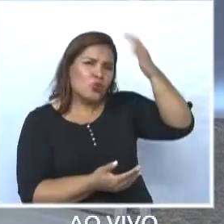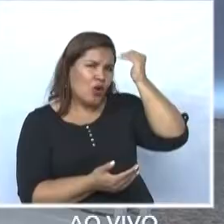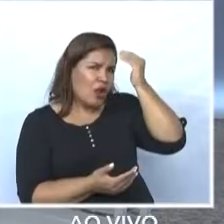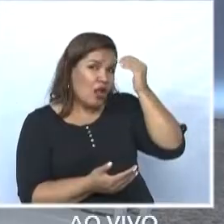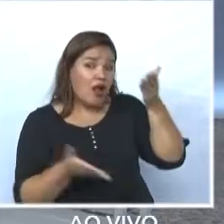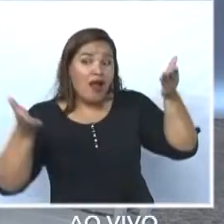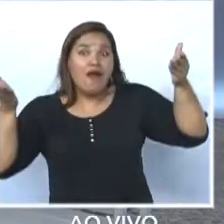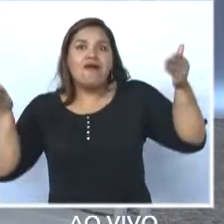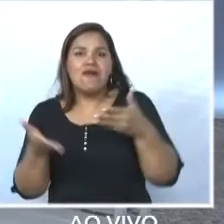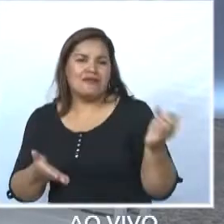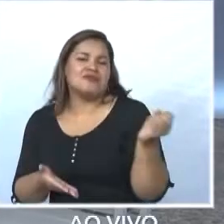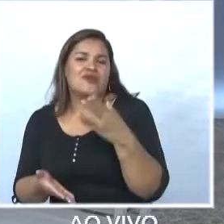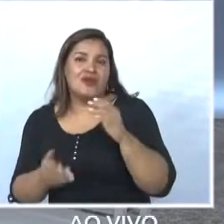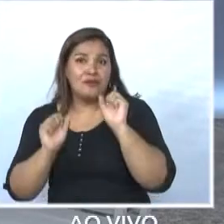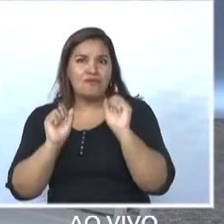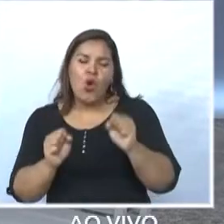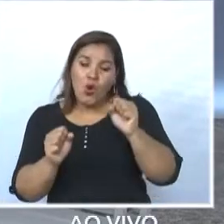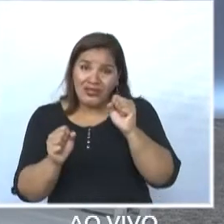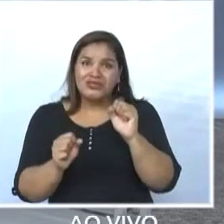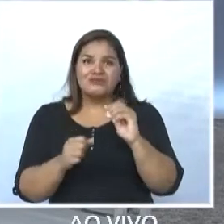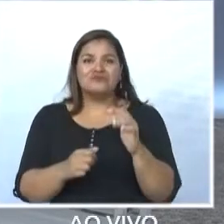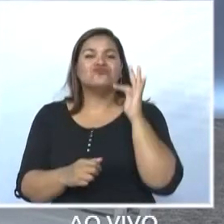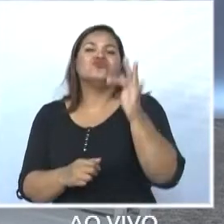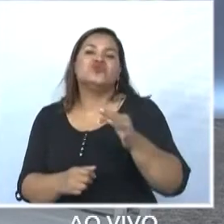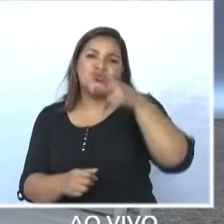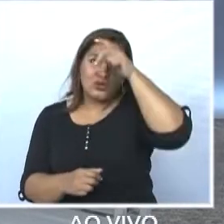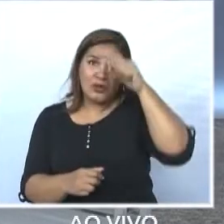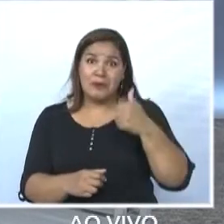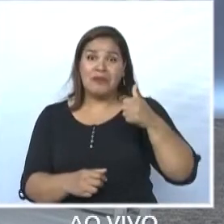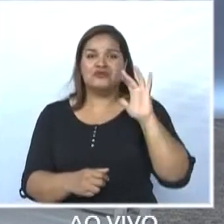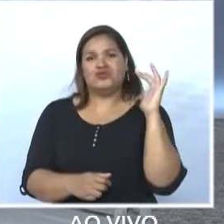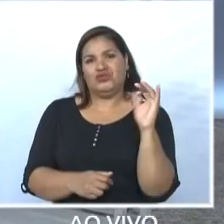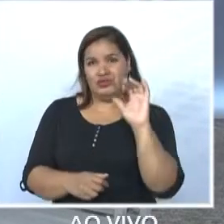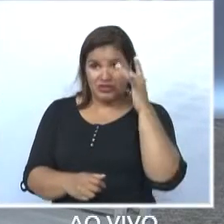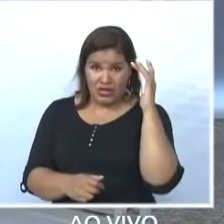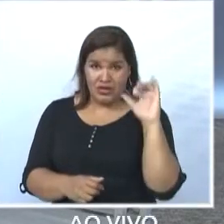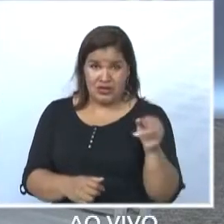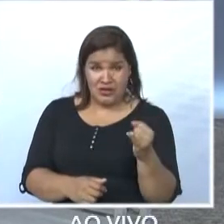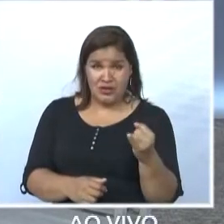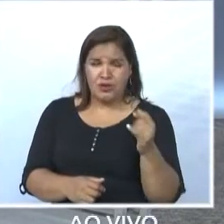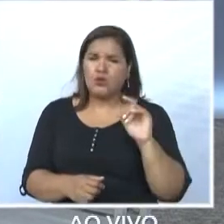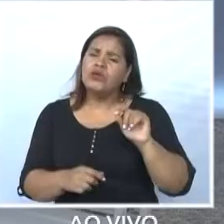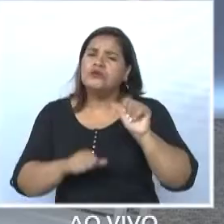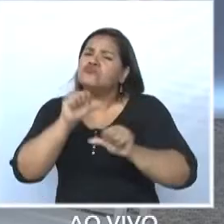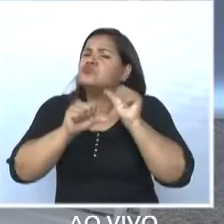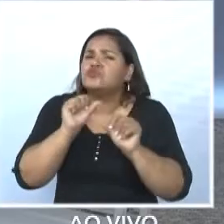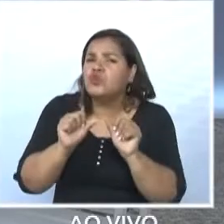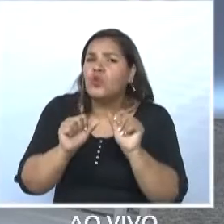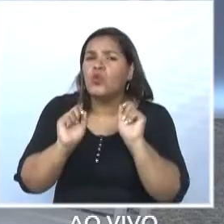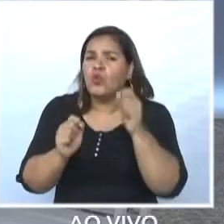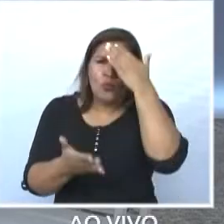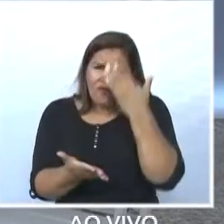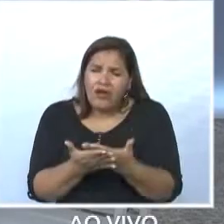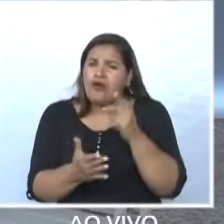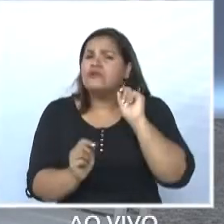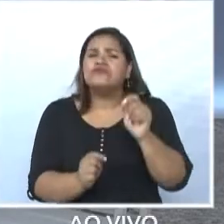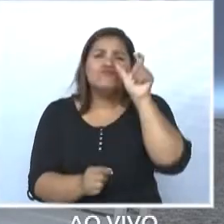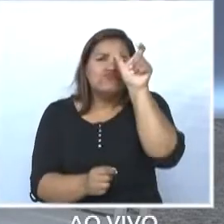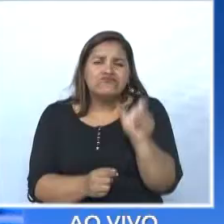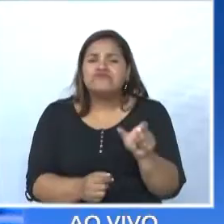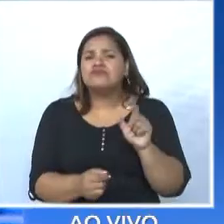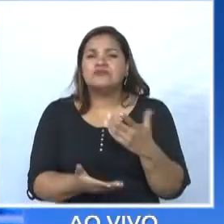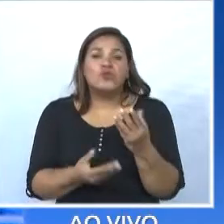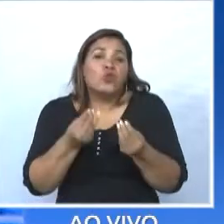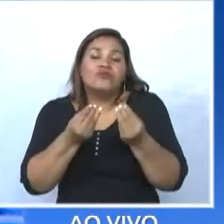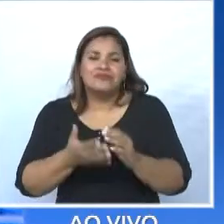que pode ser prefeito a partir de 1º de janeiro? O que mudou? O que o eleitor pode confiar em você mais 4 anos. Por quê? Olha,